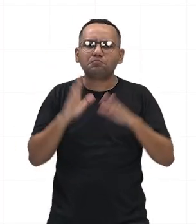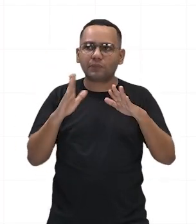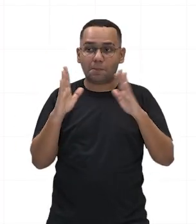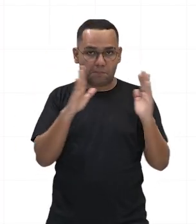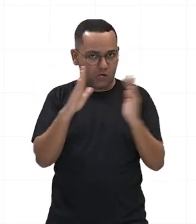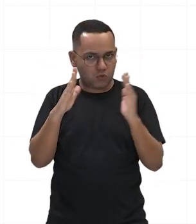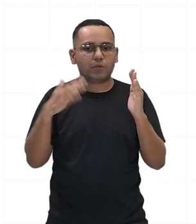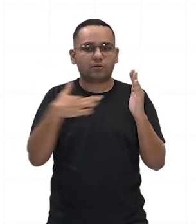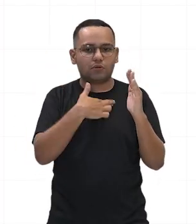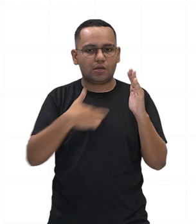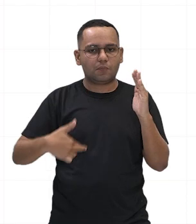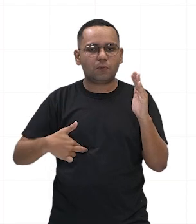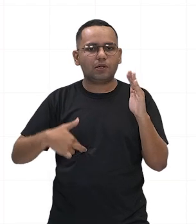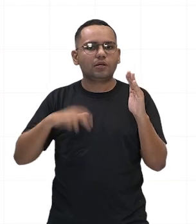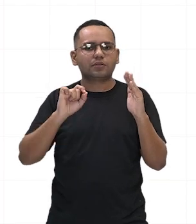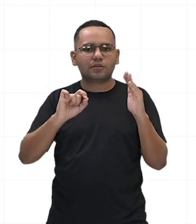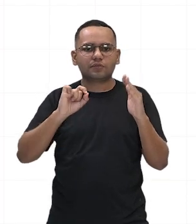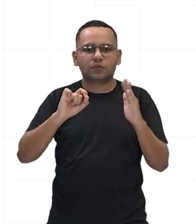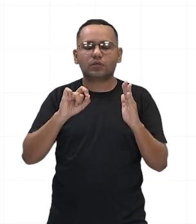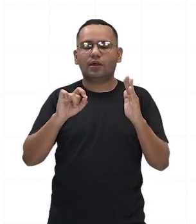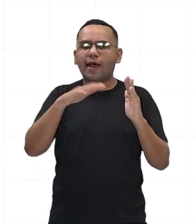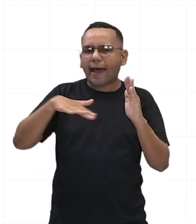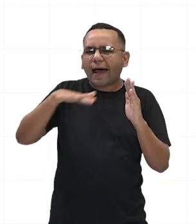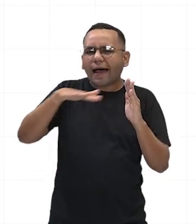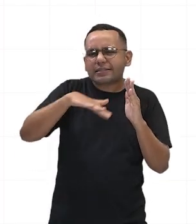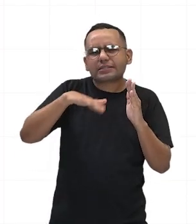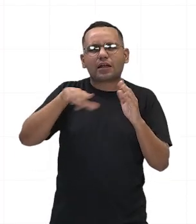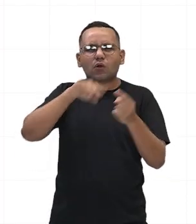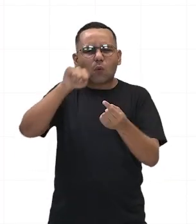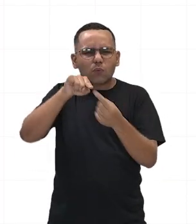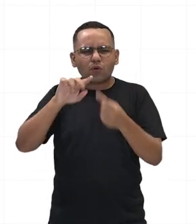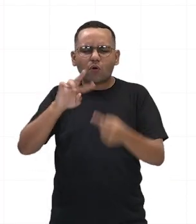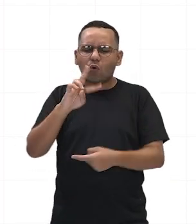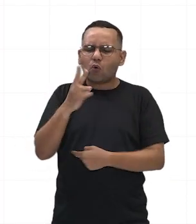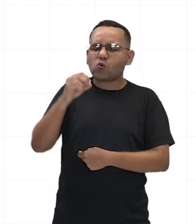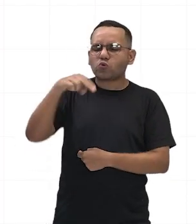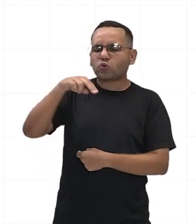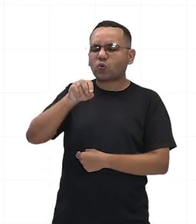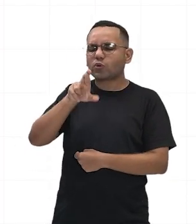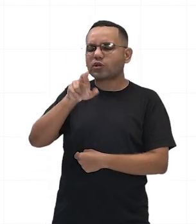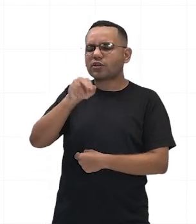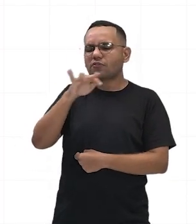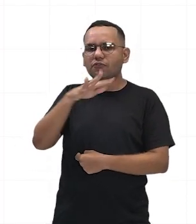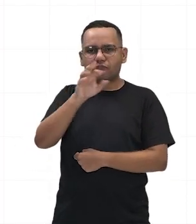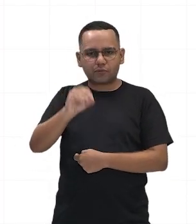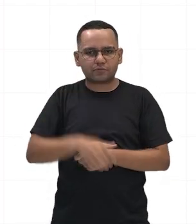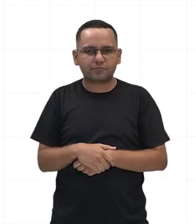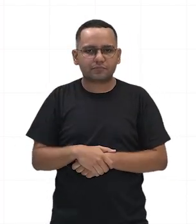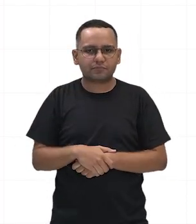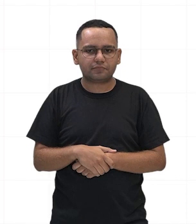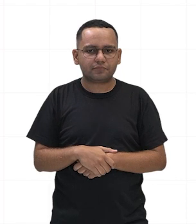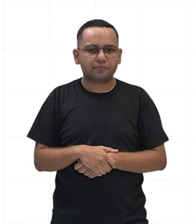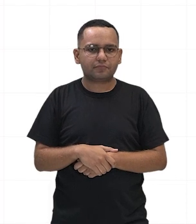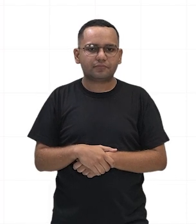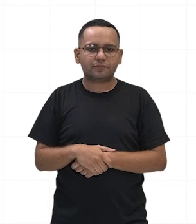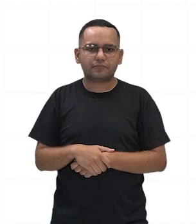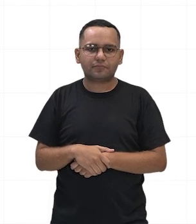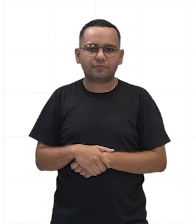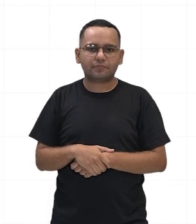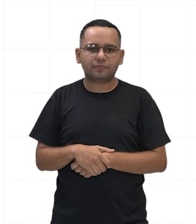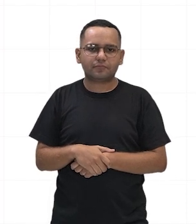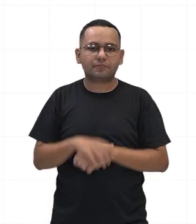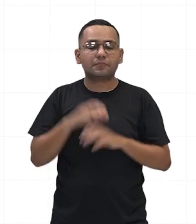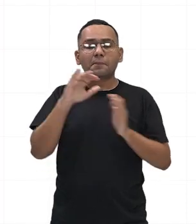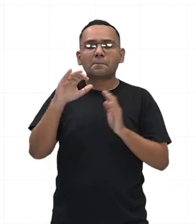somente funções honoríficas. Essa palavra curiata é interessante, porque ela também está presente na Igreja Católica hoje, na formação das